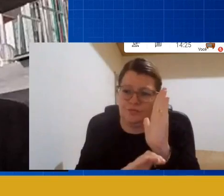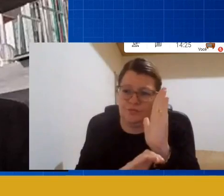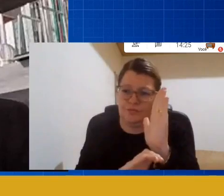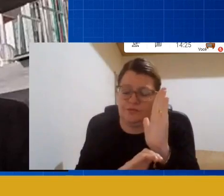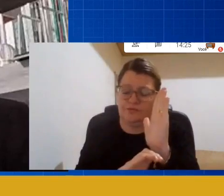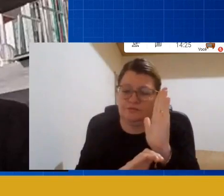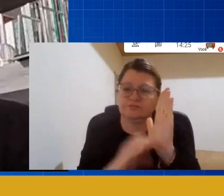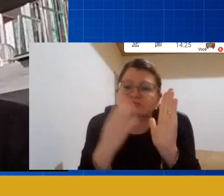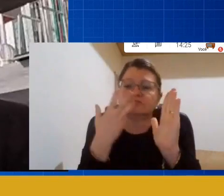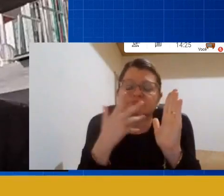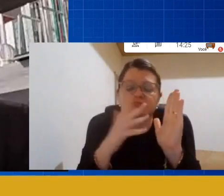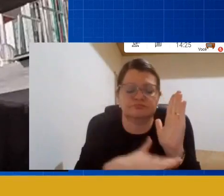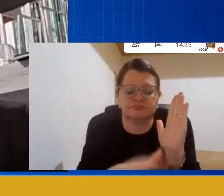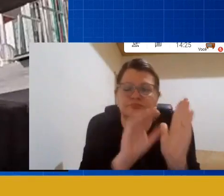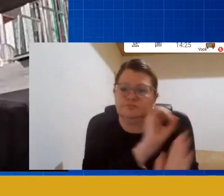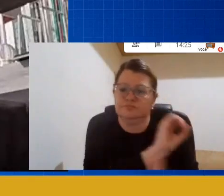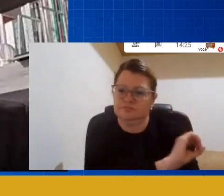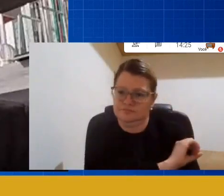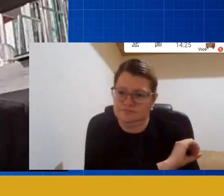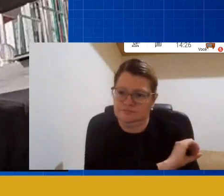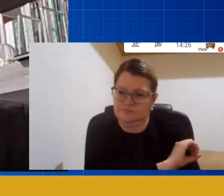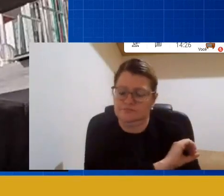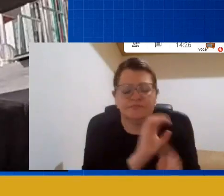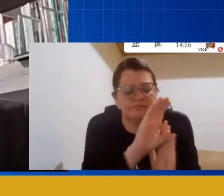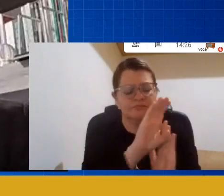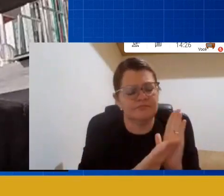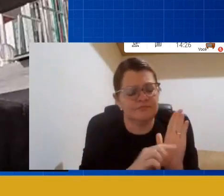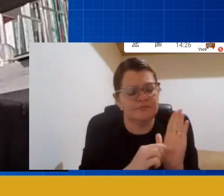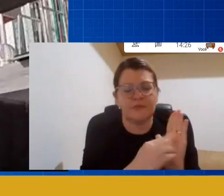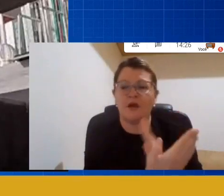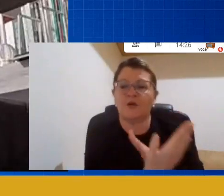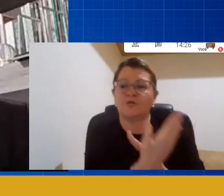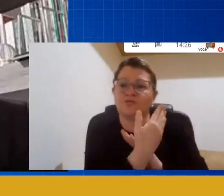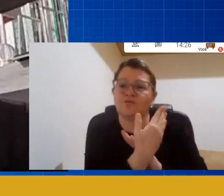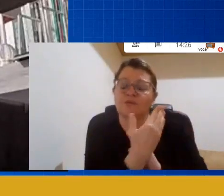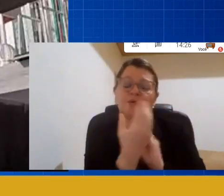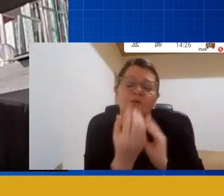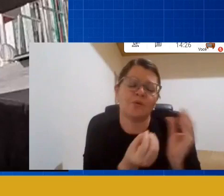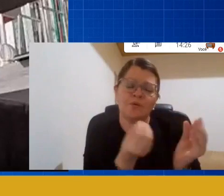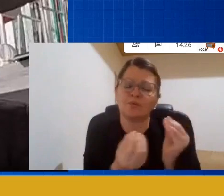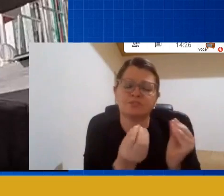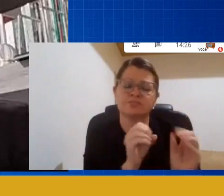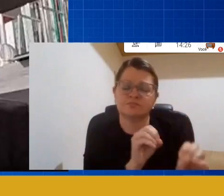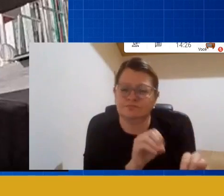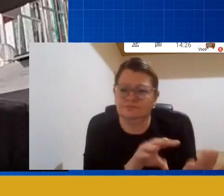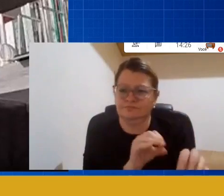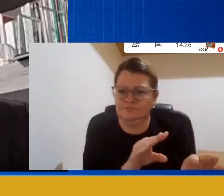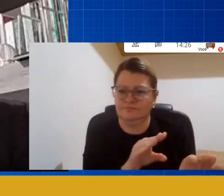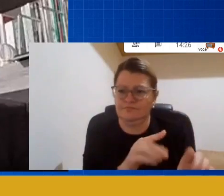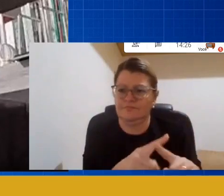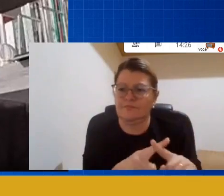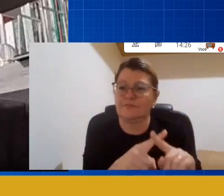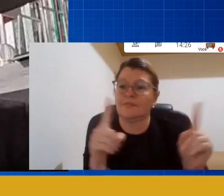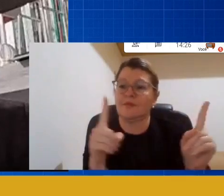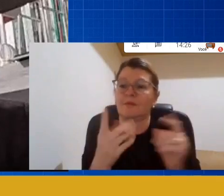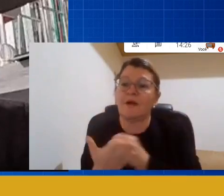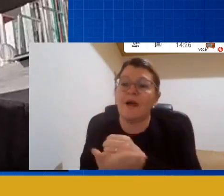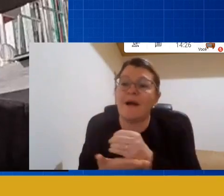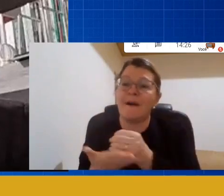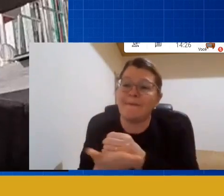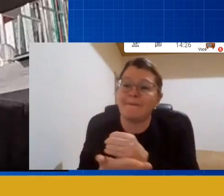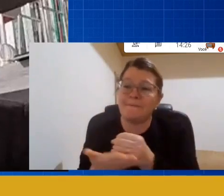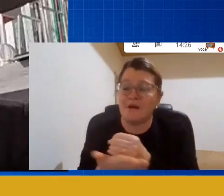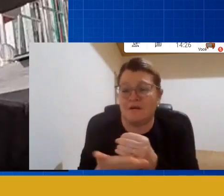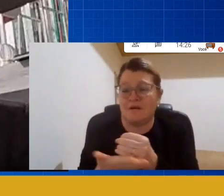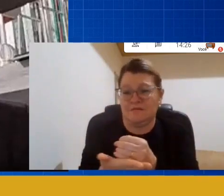e nos dá um direcionamento do que fazer nesse momento. Porque a base não foi feita para esse contexto que nós estamos